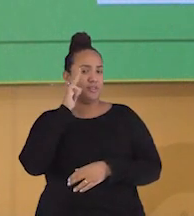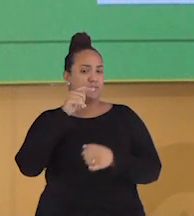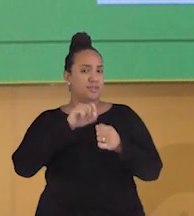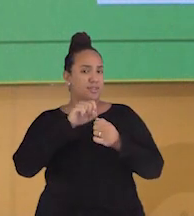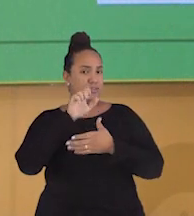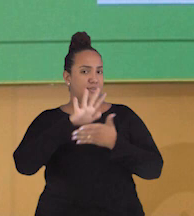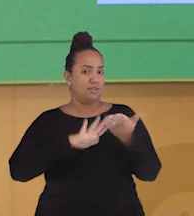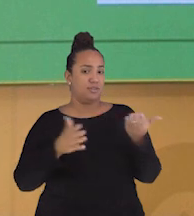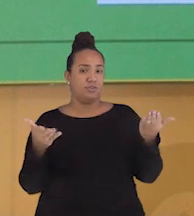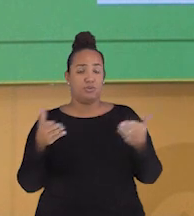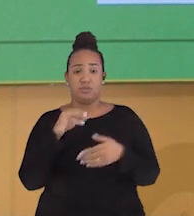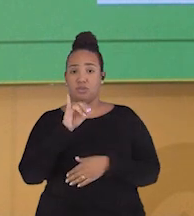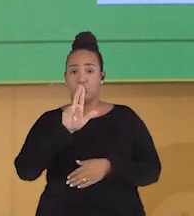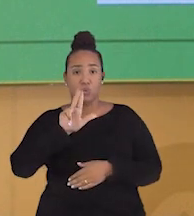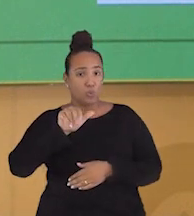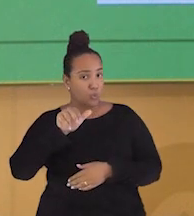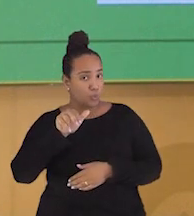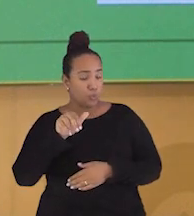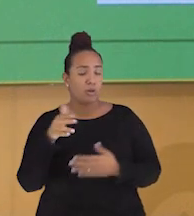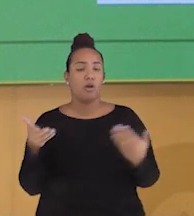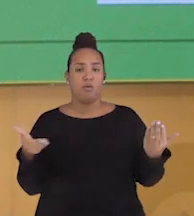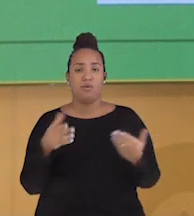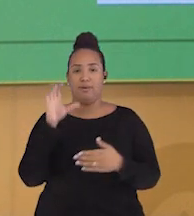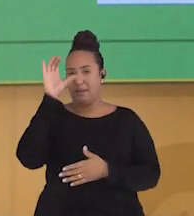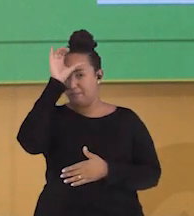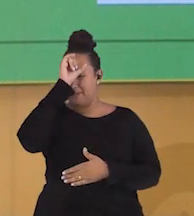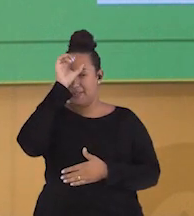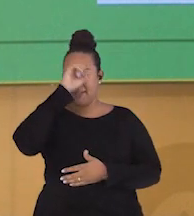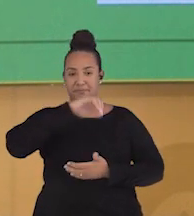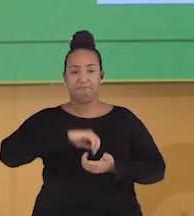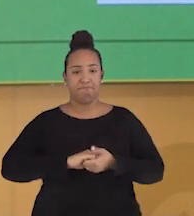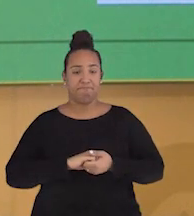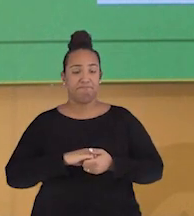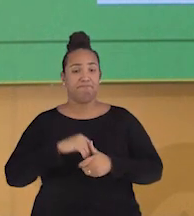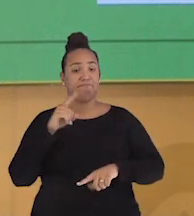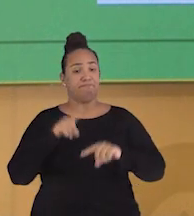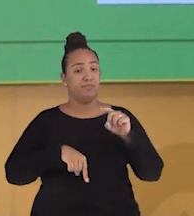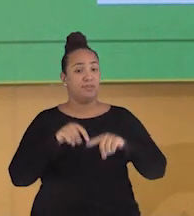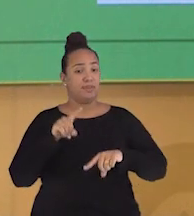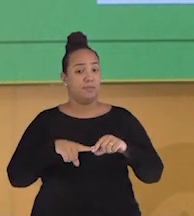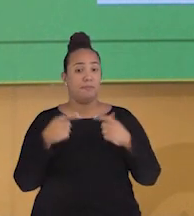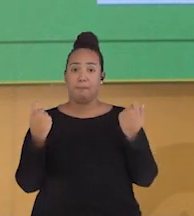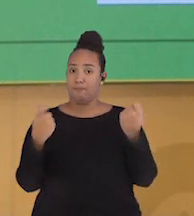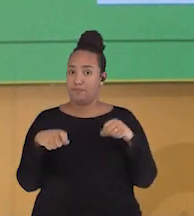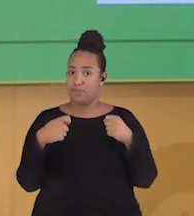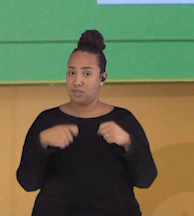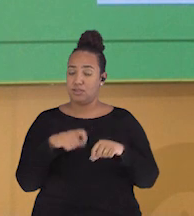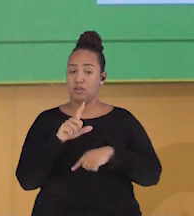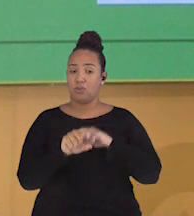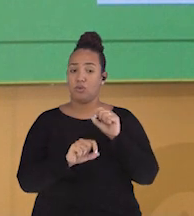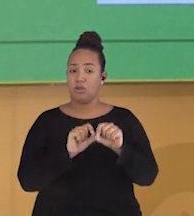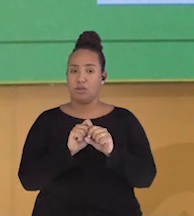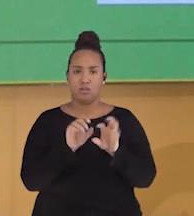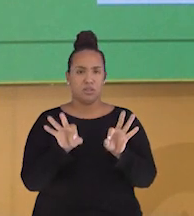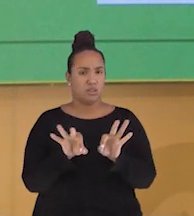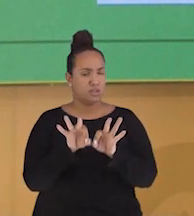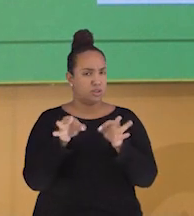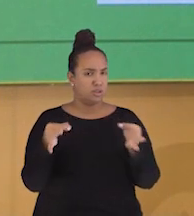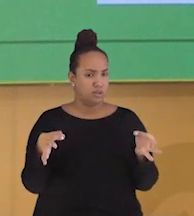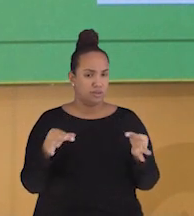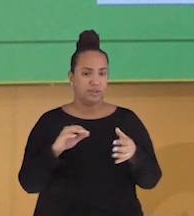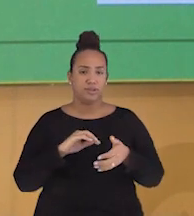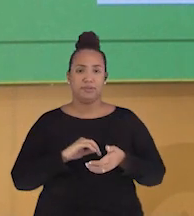E quem nunca fez, vai aprender comigo. Os materiais que vamos precisar para o barquinho de papel são bem simples.